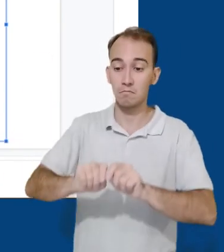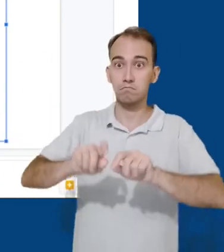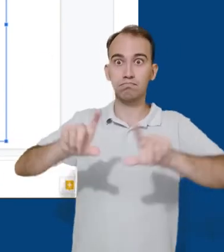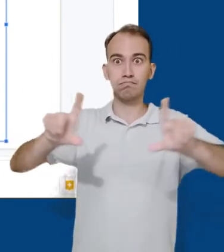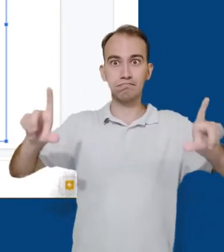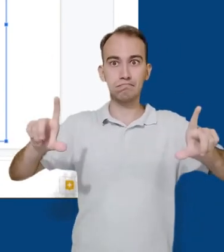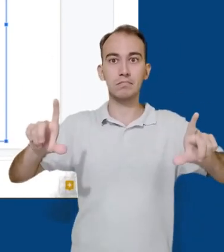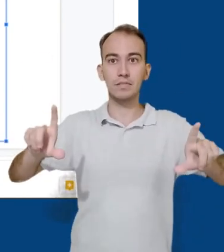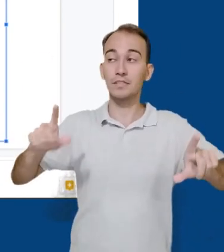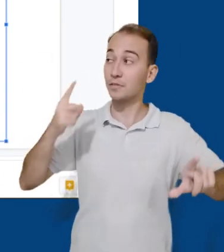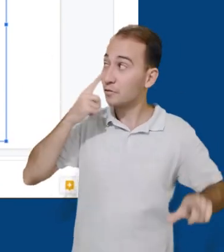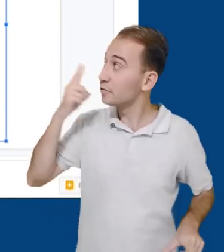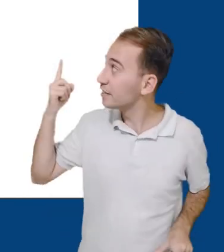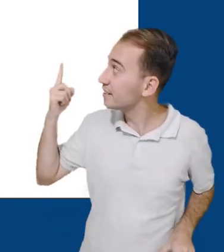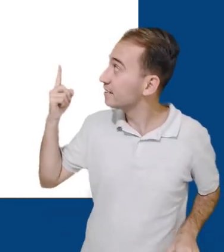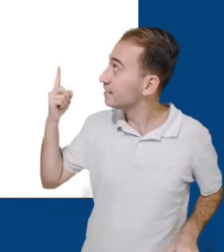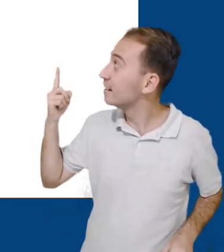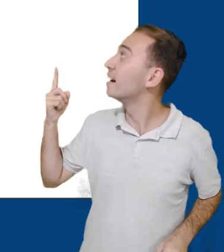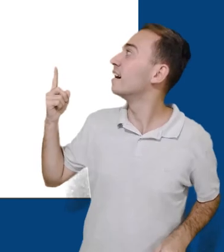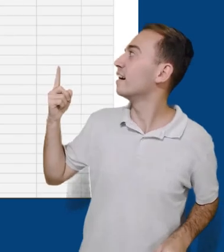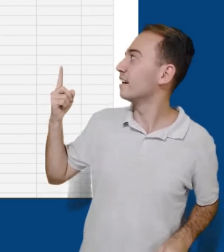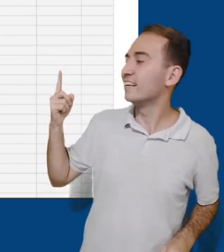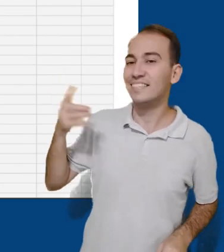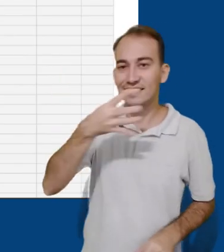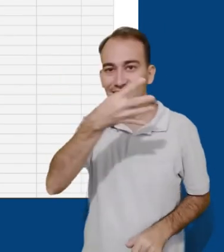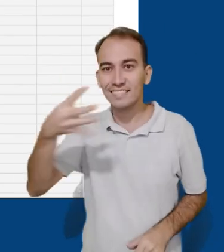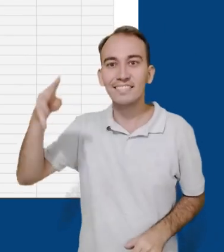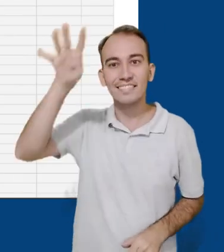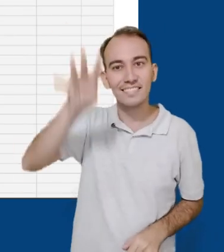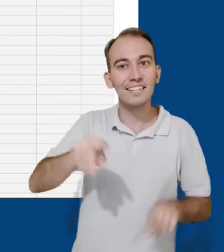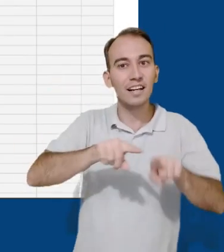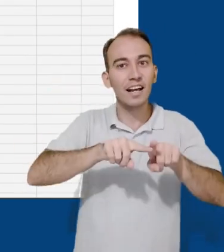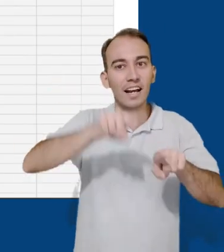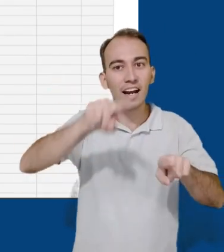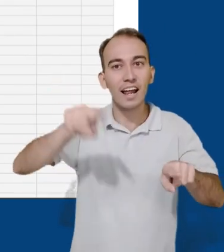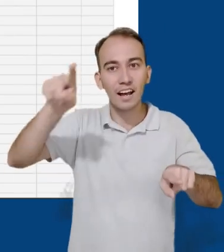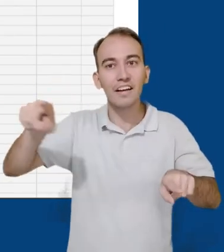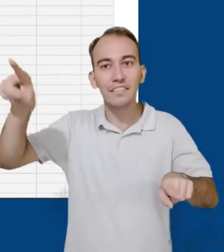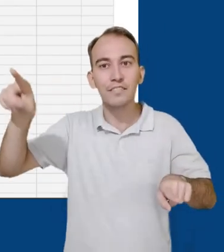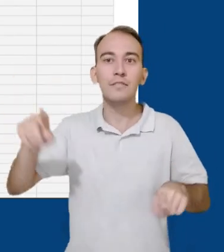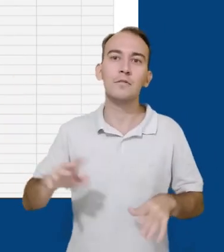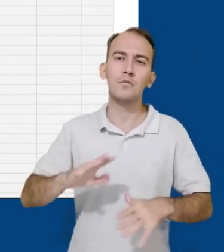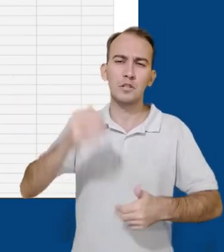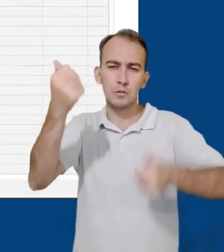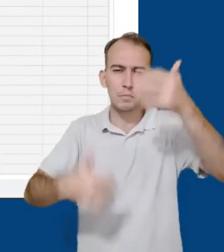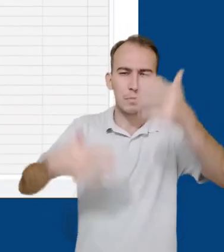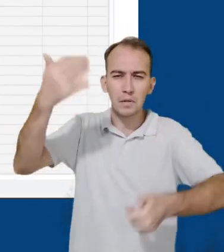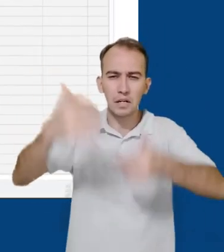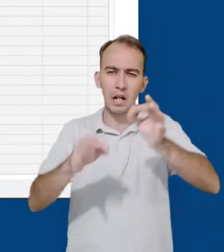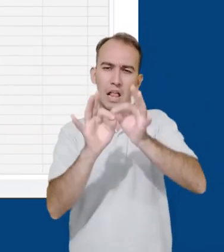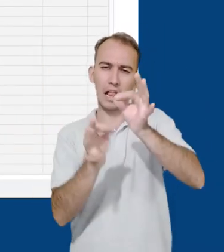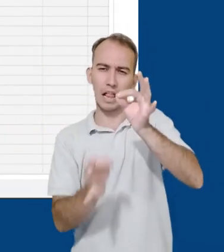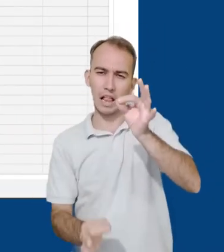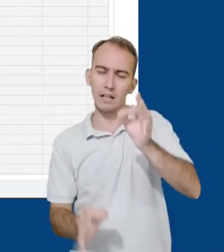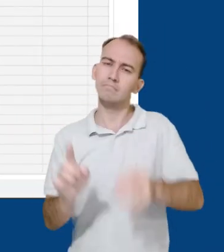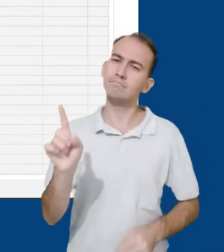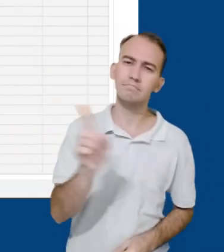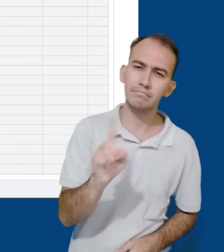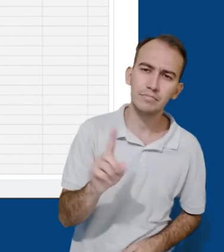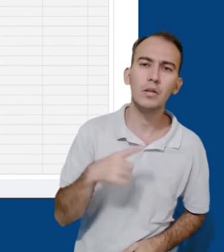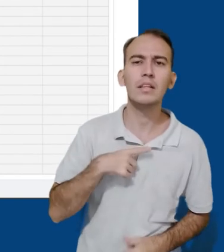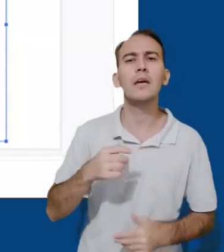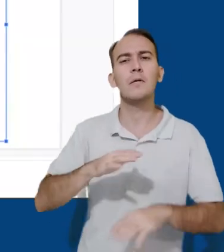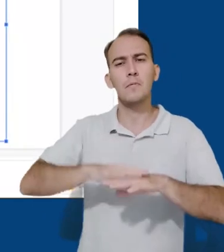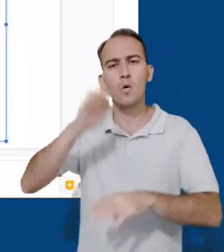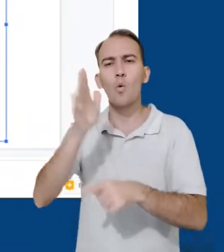Selecionamos a opção Abrir documento original e seremos direcionados para o planilha. Não vou me estender muito aqui. O